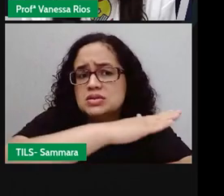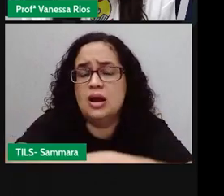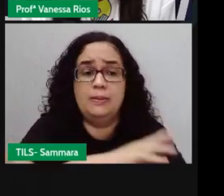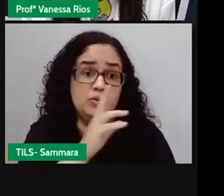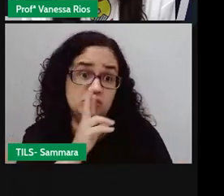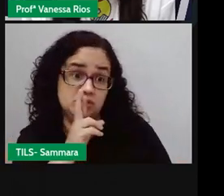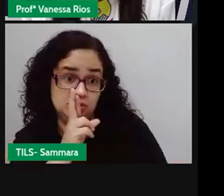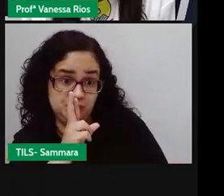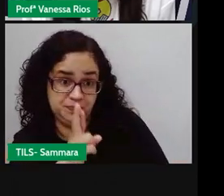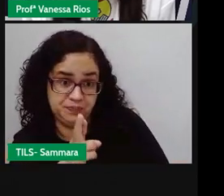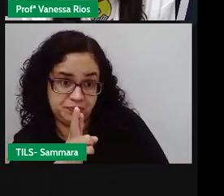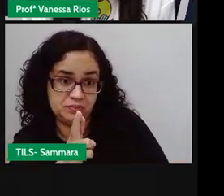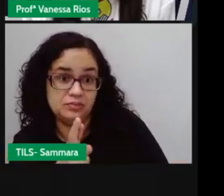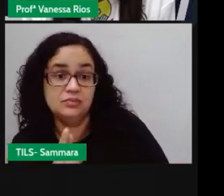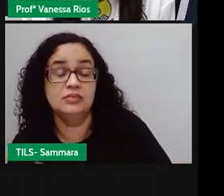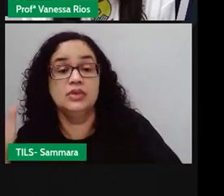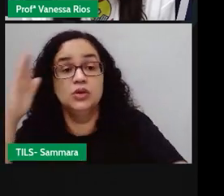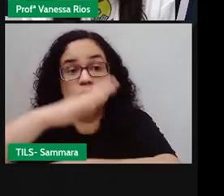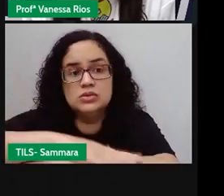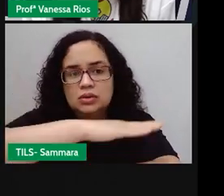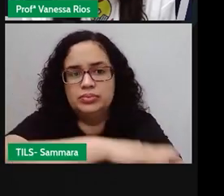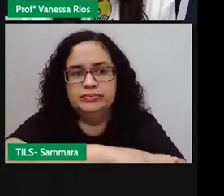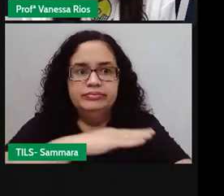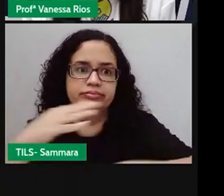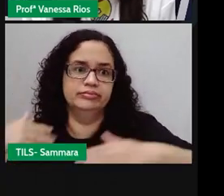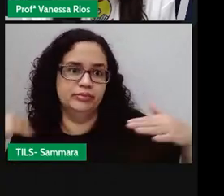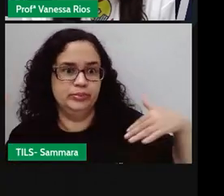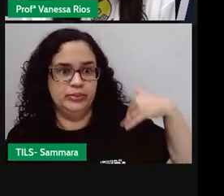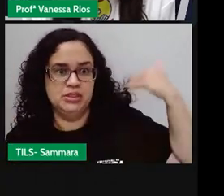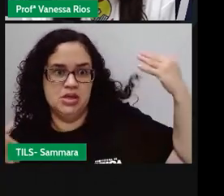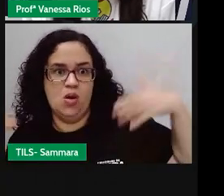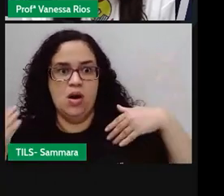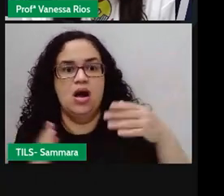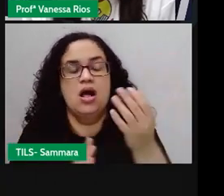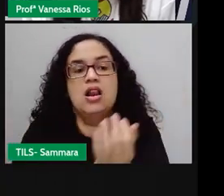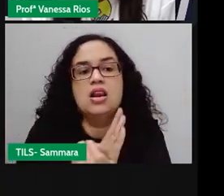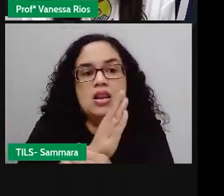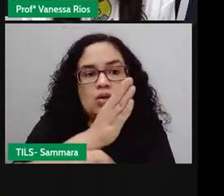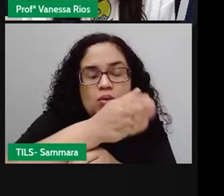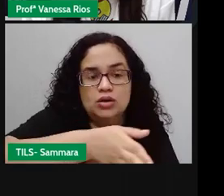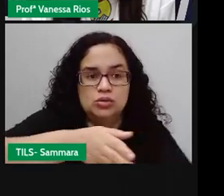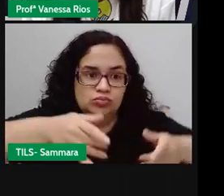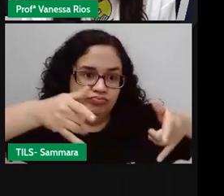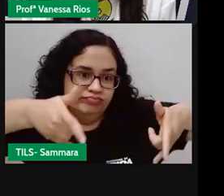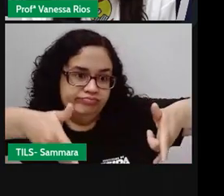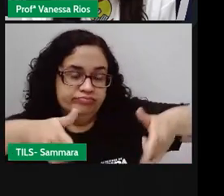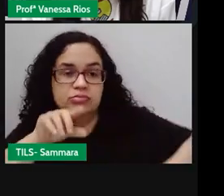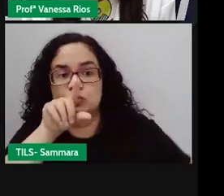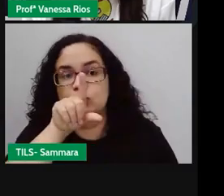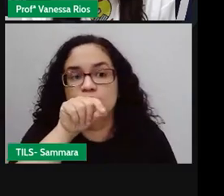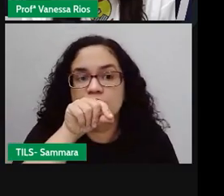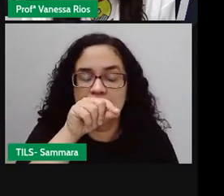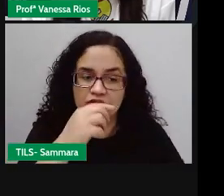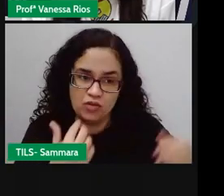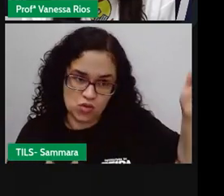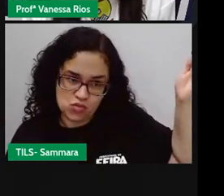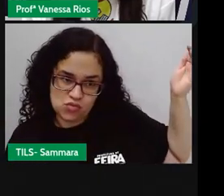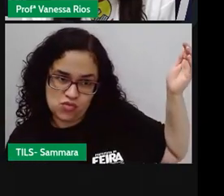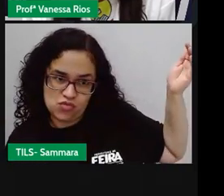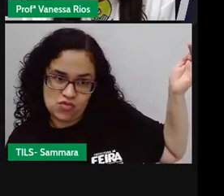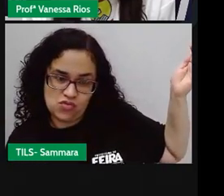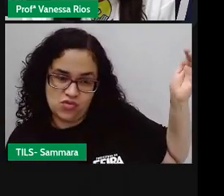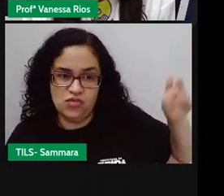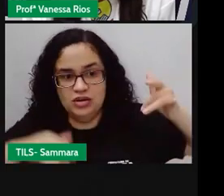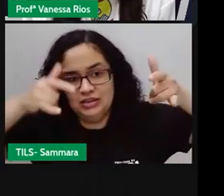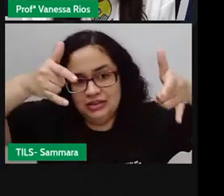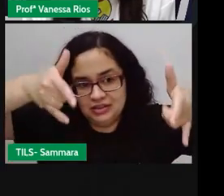sem falta. Em vez de sair, o sapo deu uma volta, entrou no quarto do urubu e vendo a viola em cima